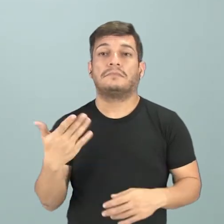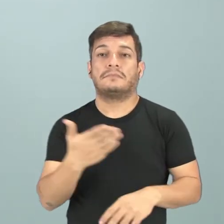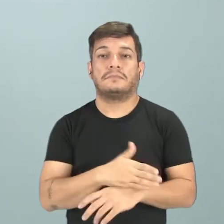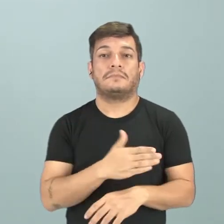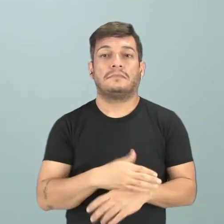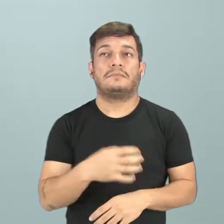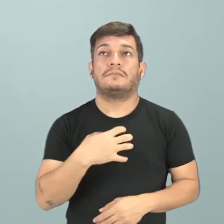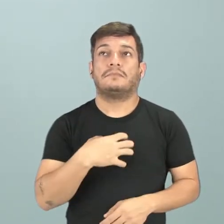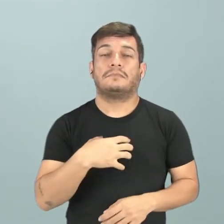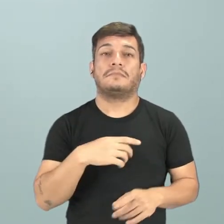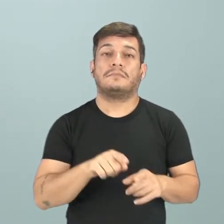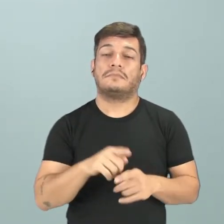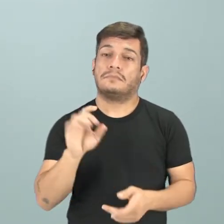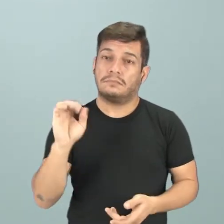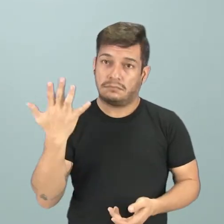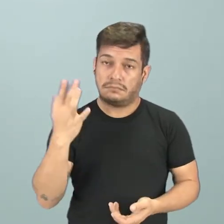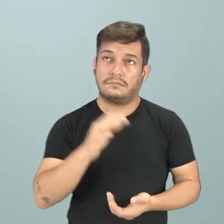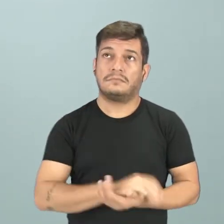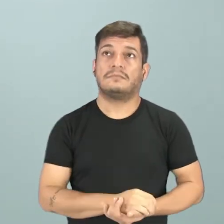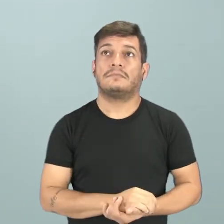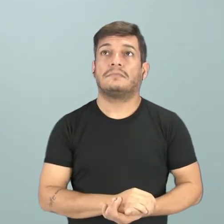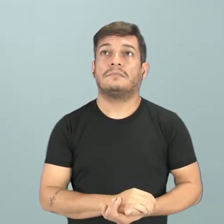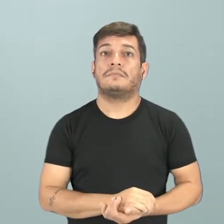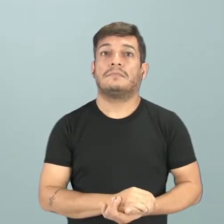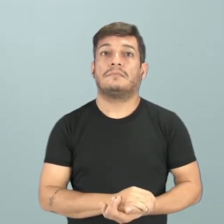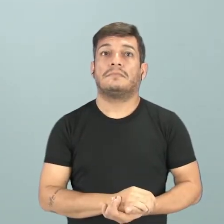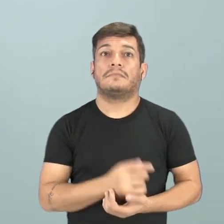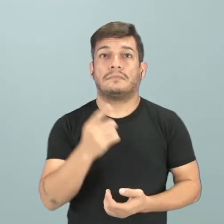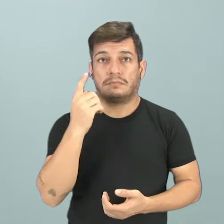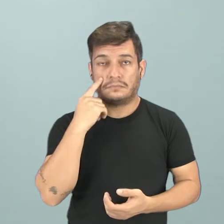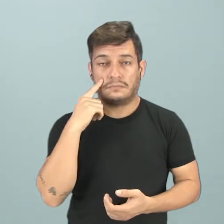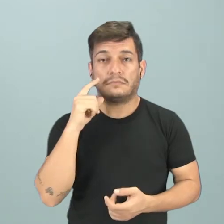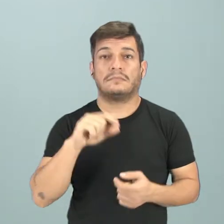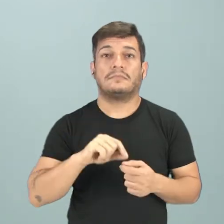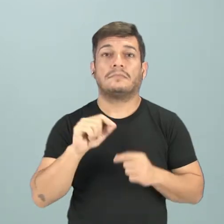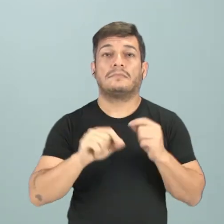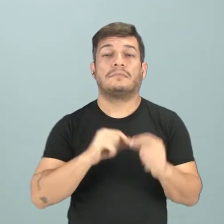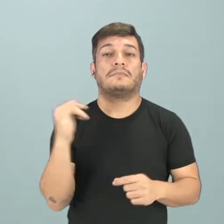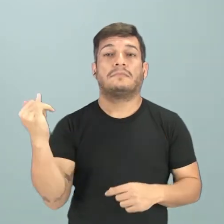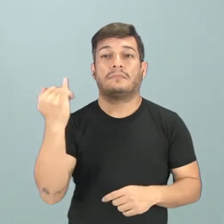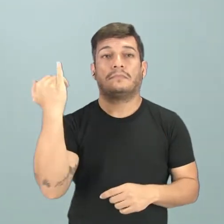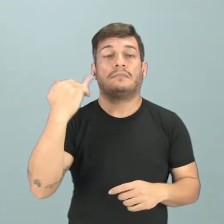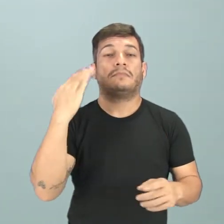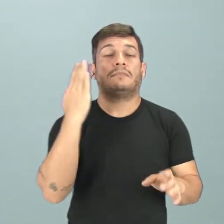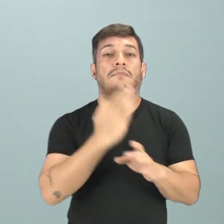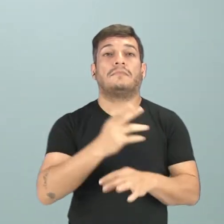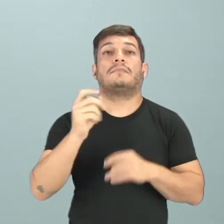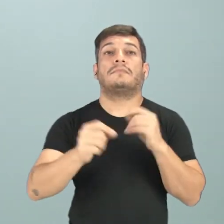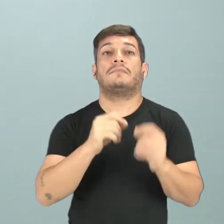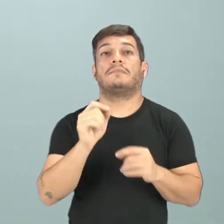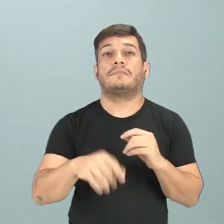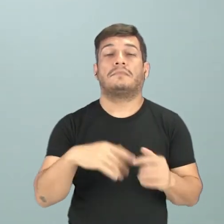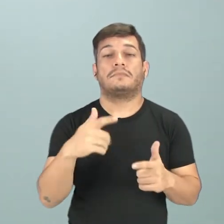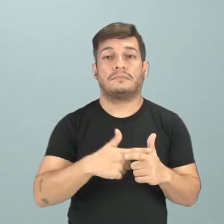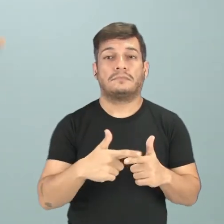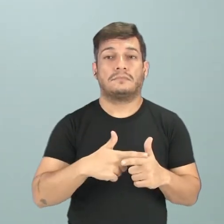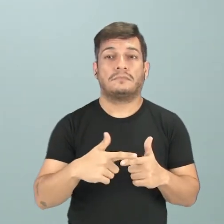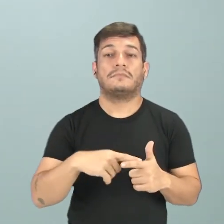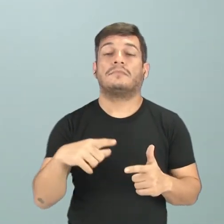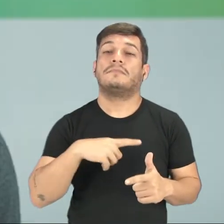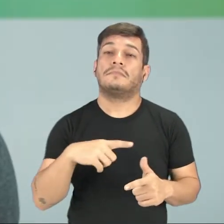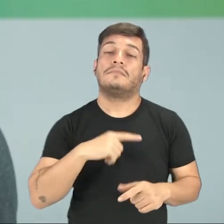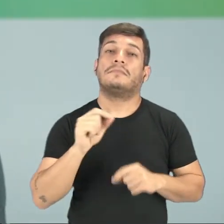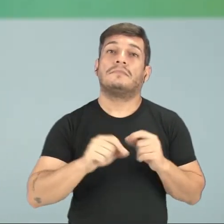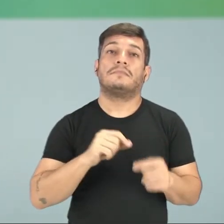ações por eles realizadas. E tudo isso se faz necessário por conta dos impactos que são